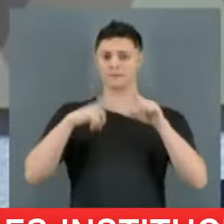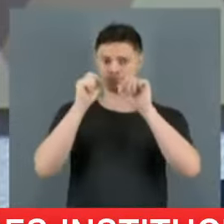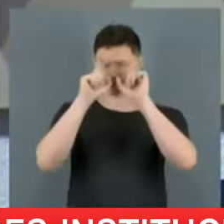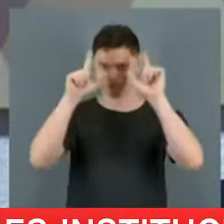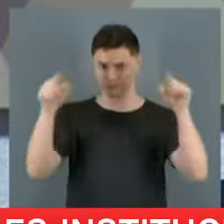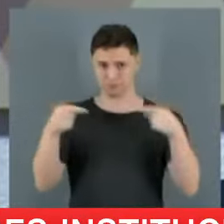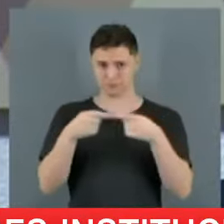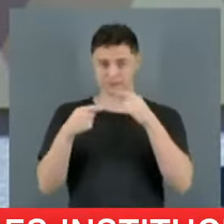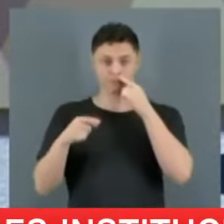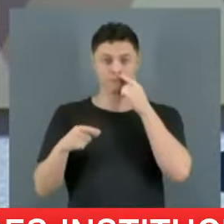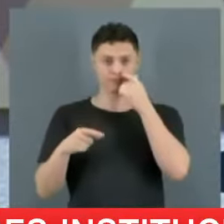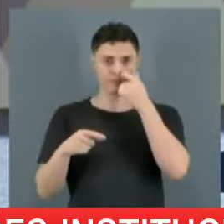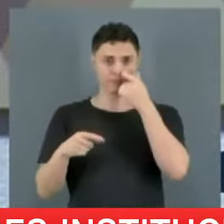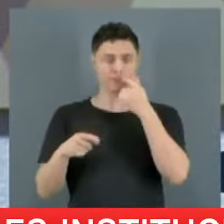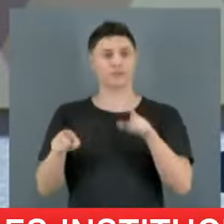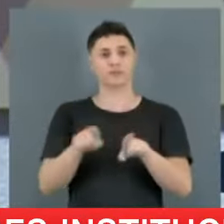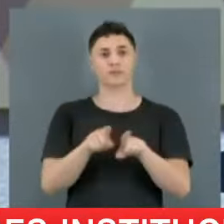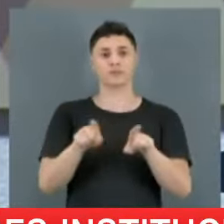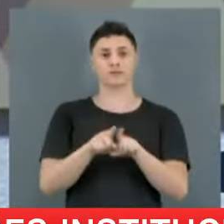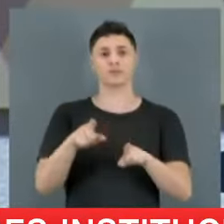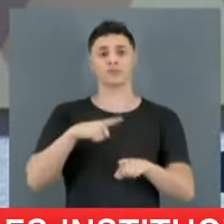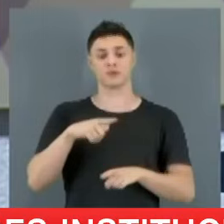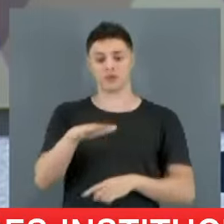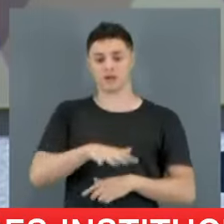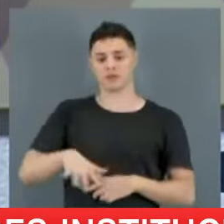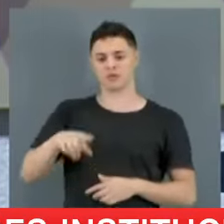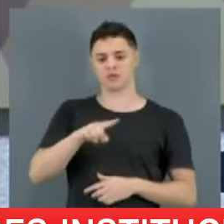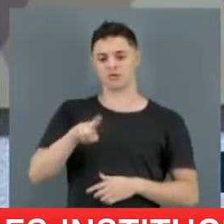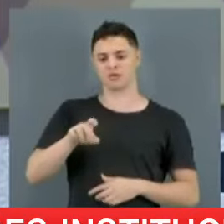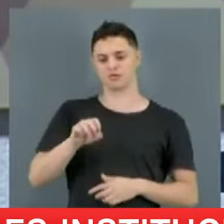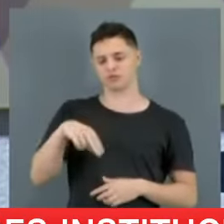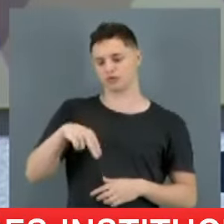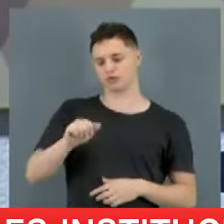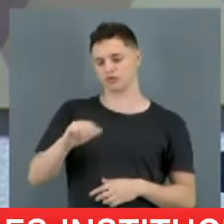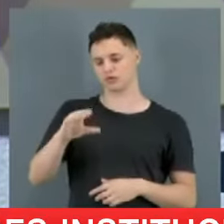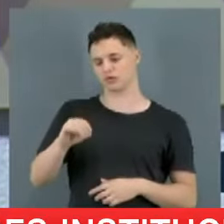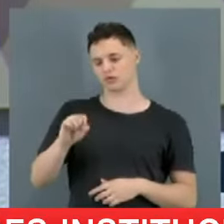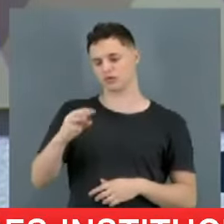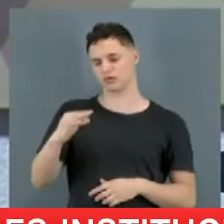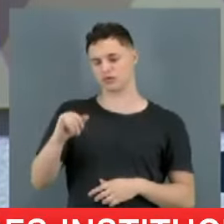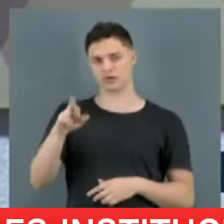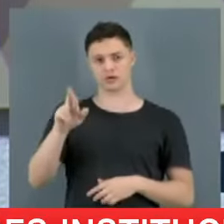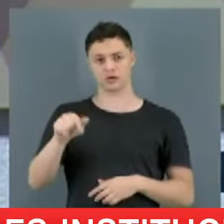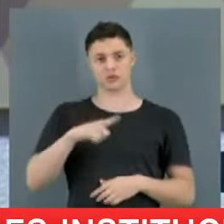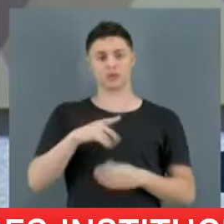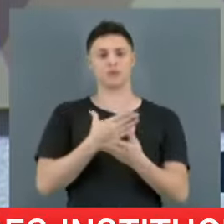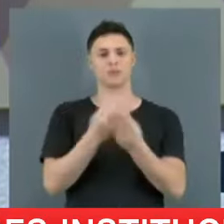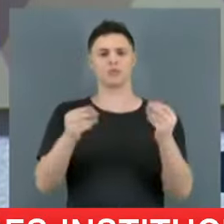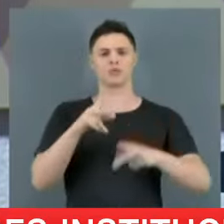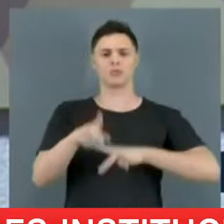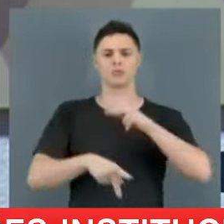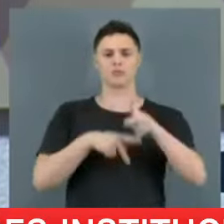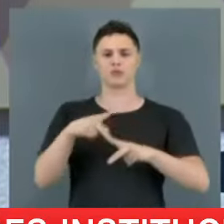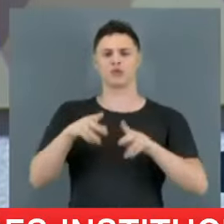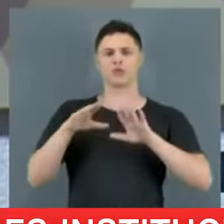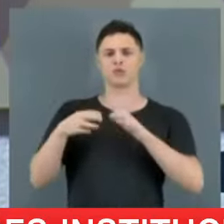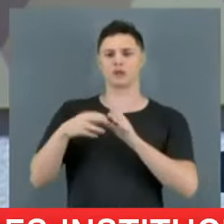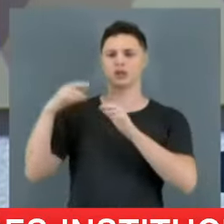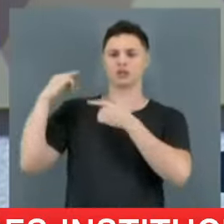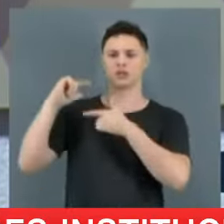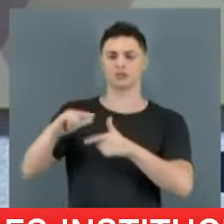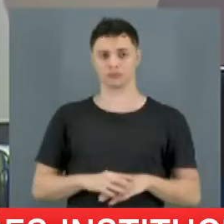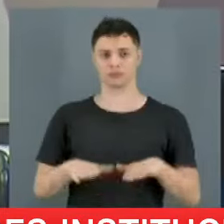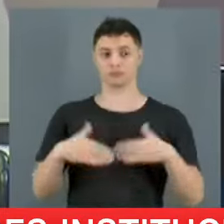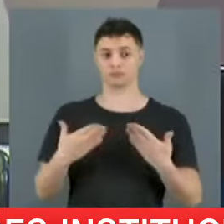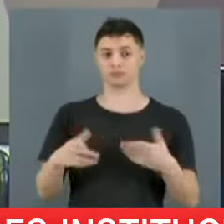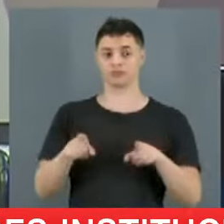nome já pegou, né? PEC da privatização nas praias. É um nome extremamente antipático, diga-se de passagem. O senador Flávio Bolsonaro